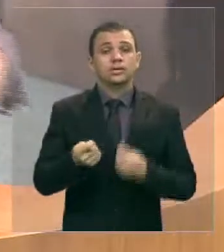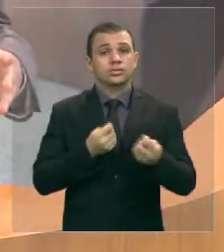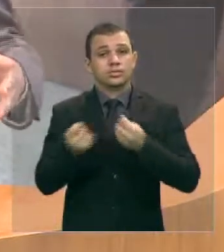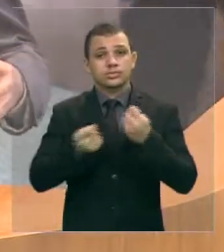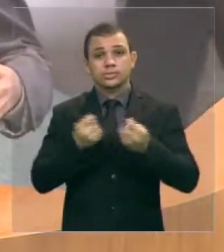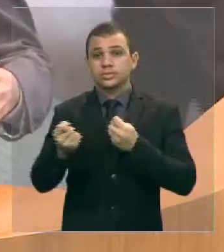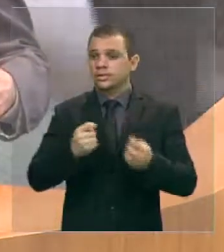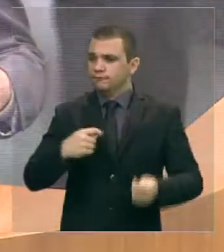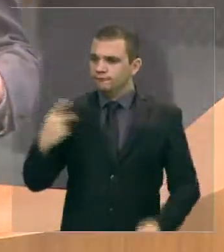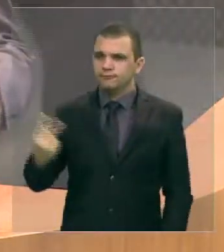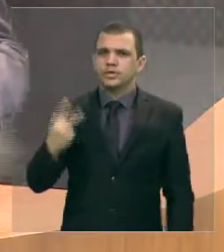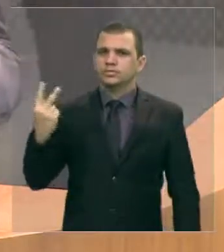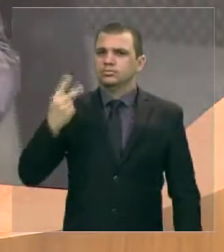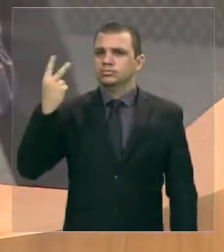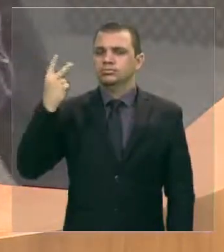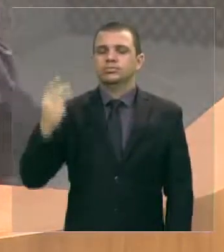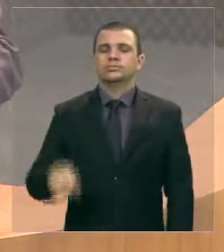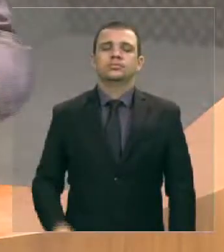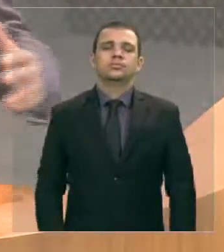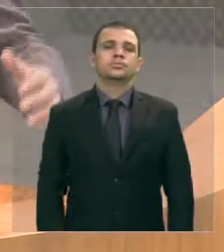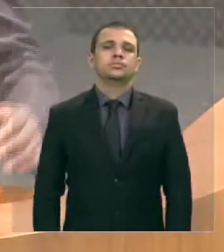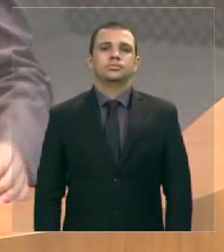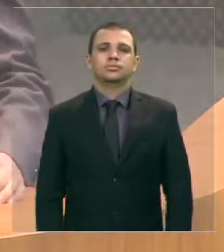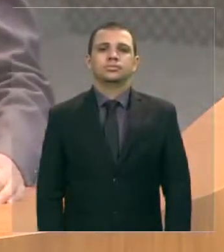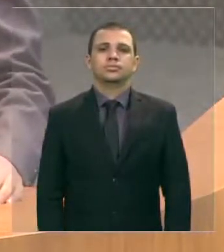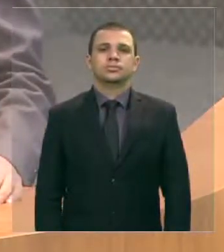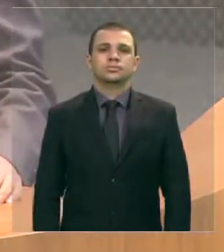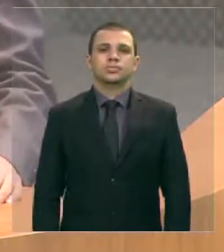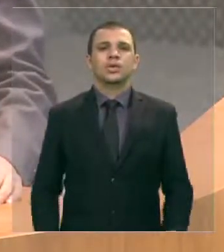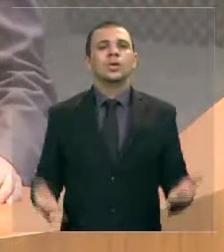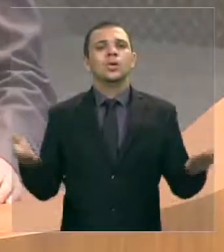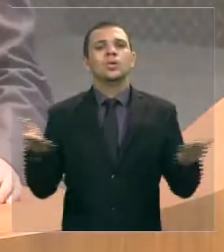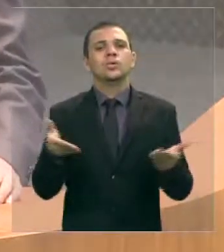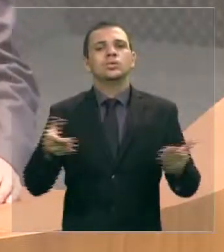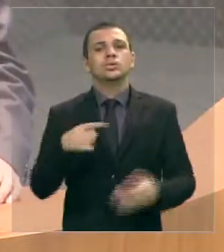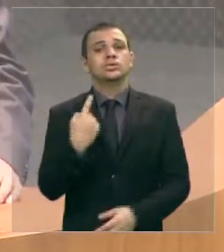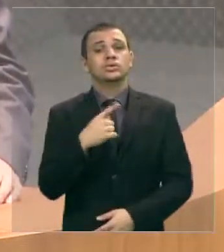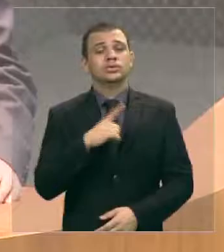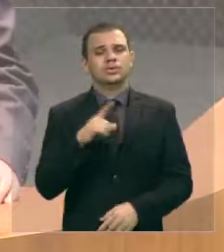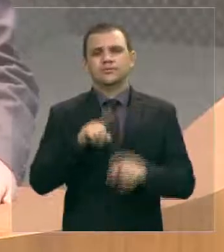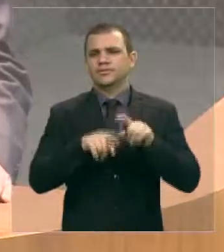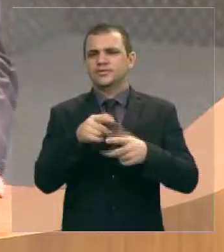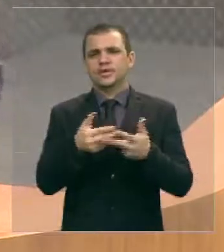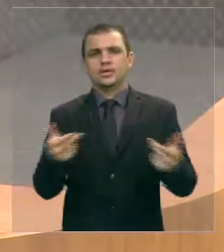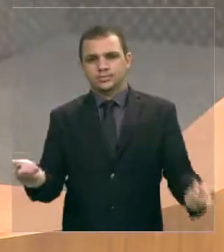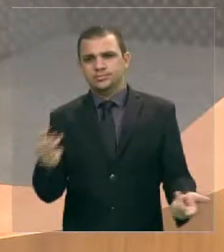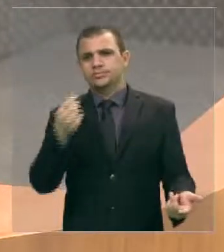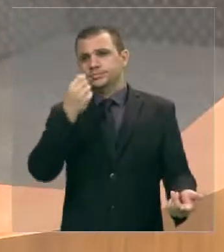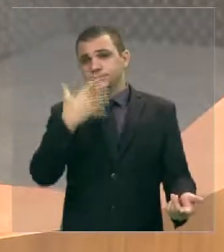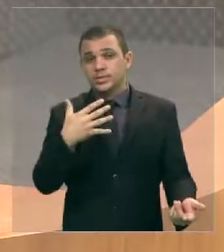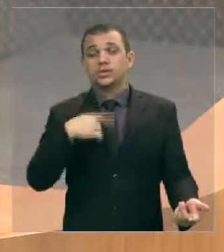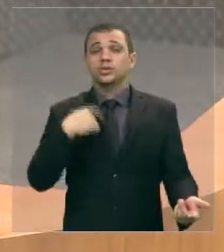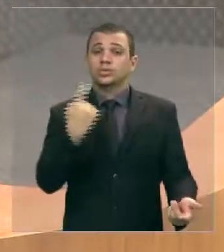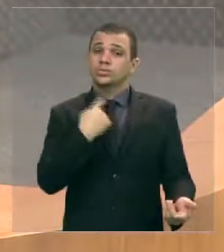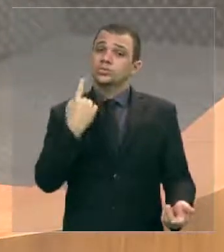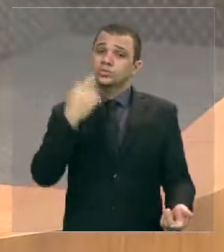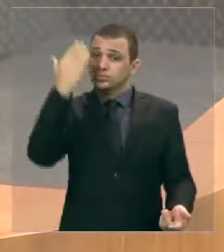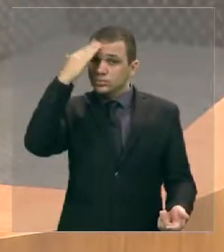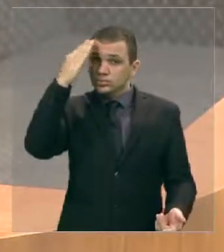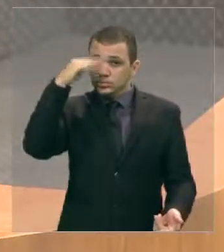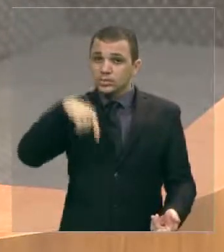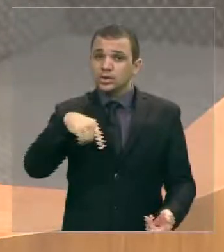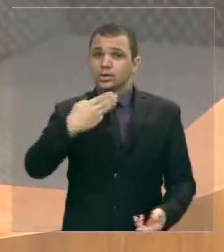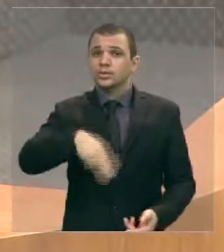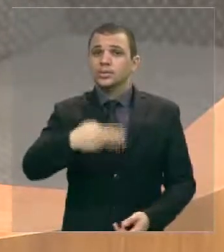valioso hoje nós temos vários bens que já são reconhecidos aqui no Maranhão como bens